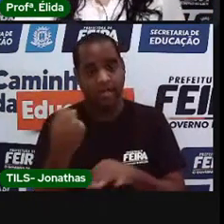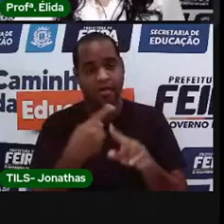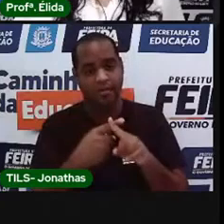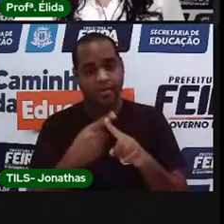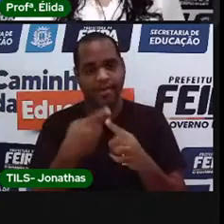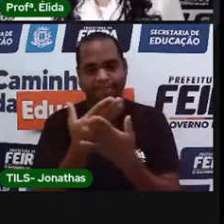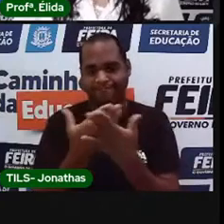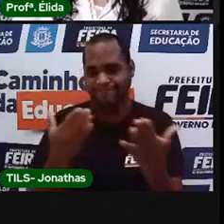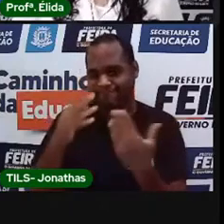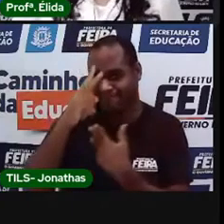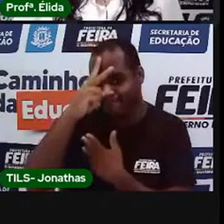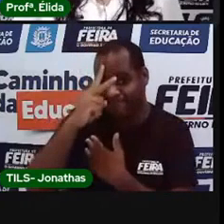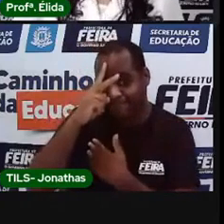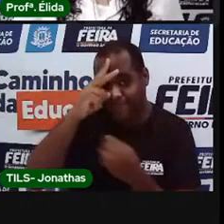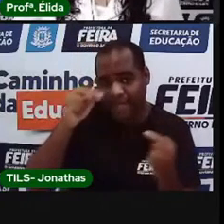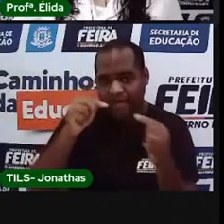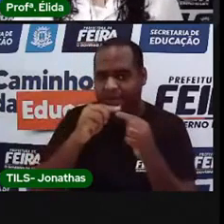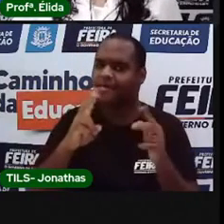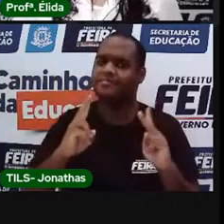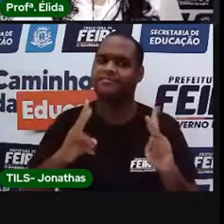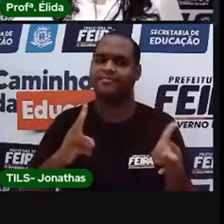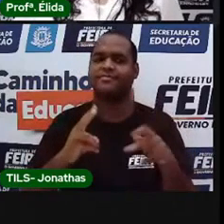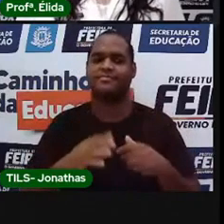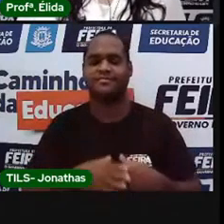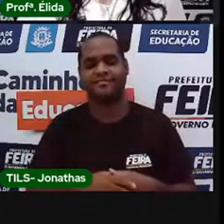essa história é para a vida toda.